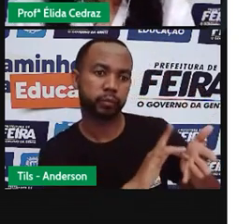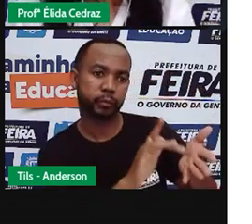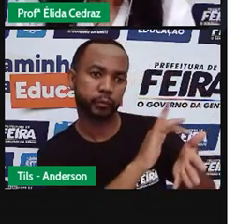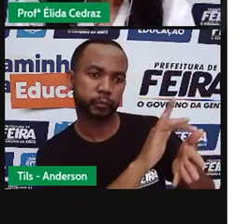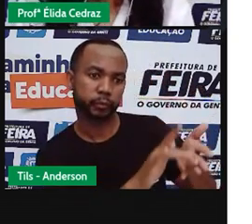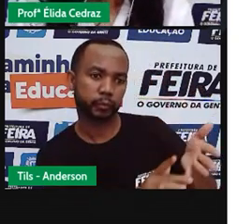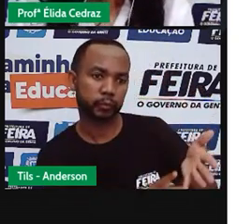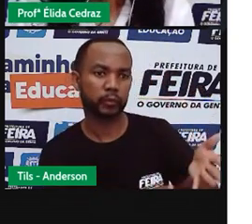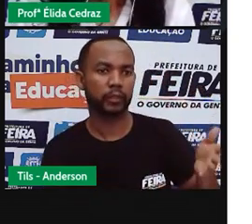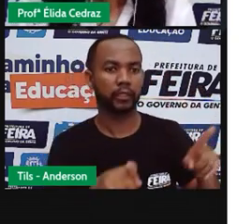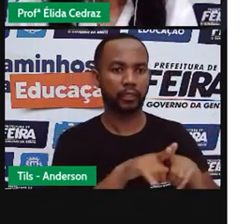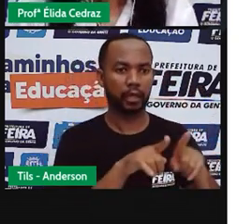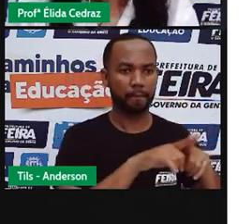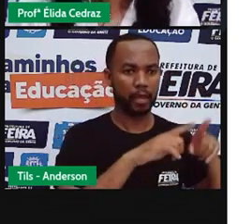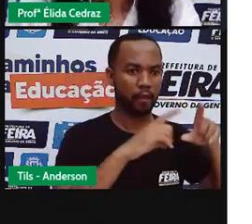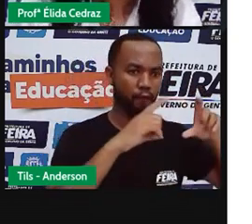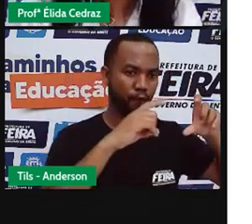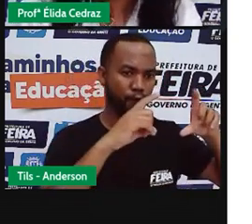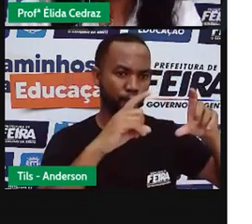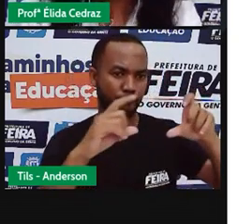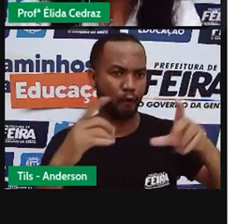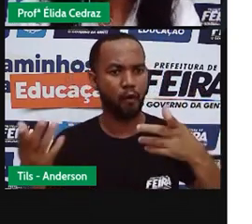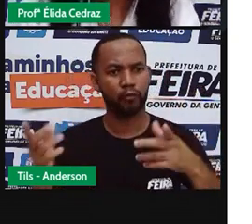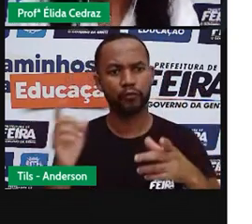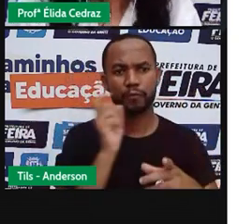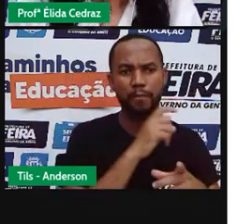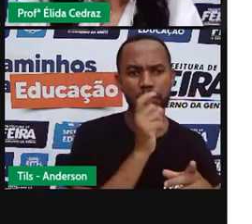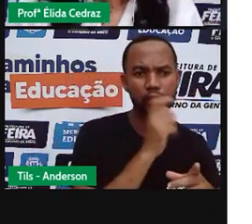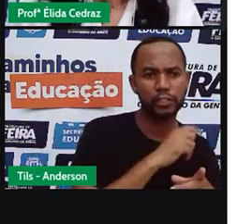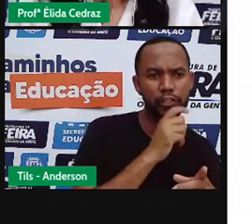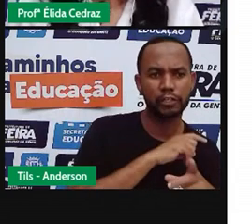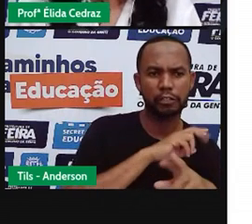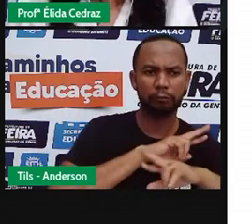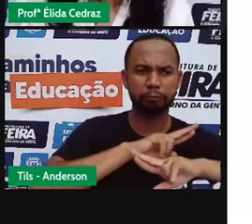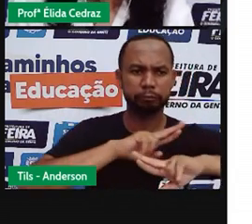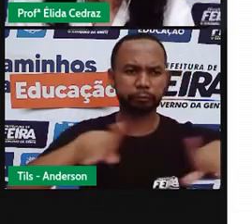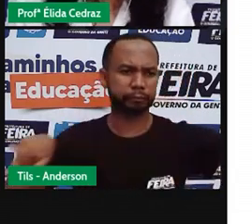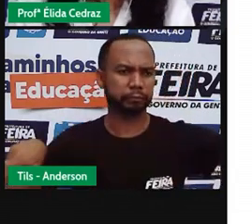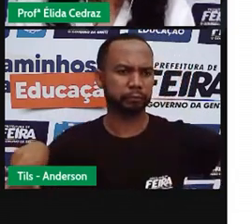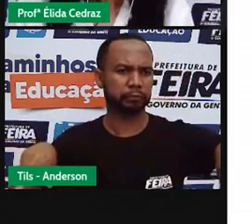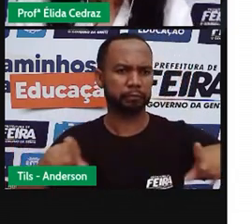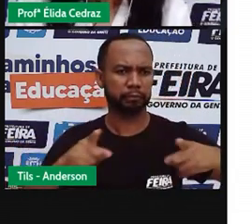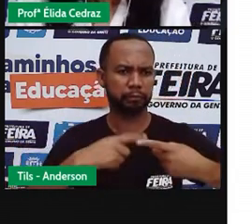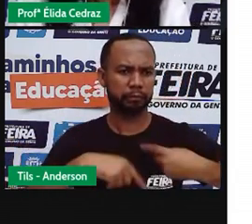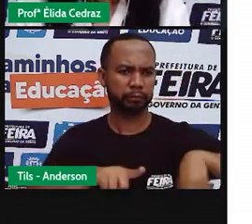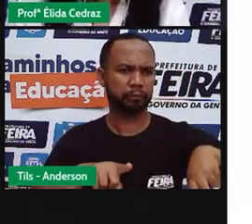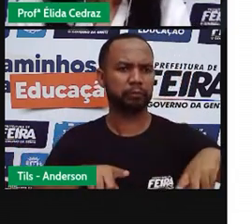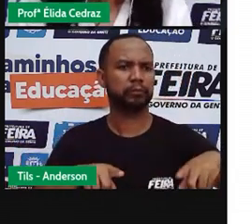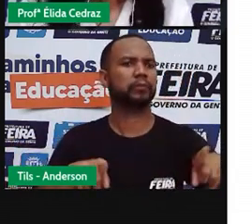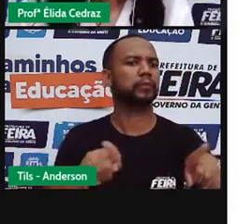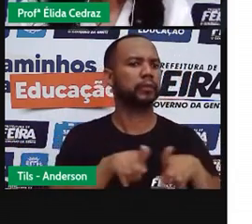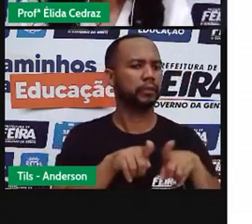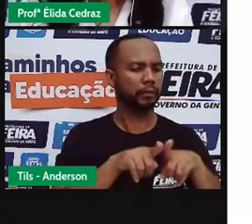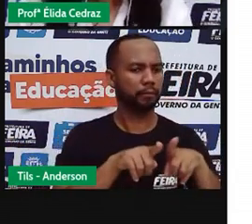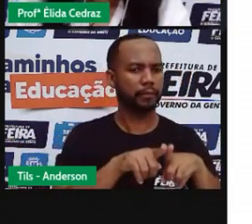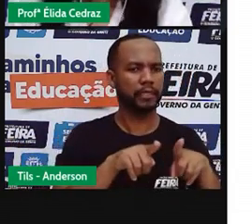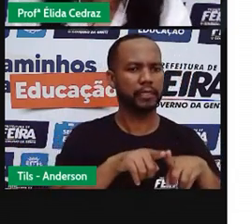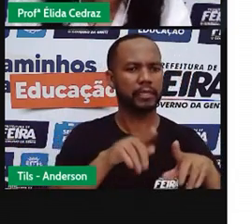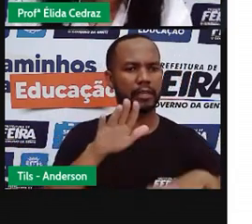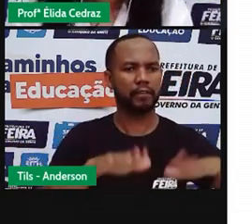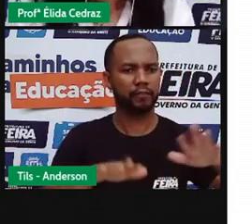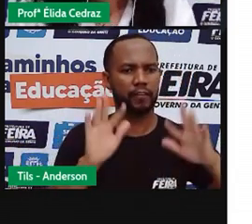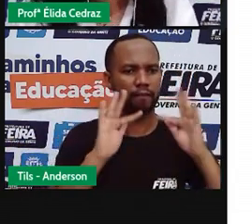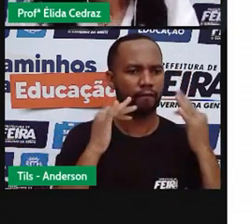a divulgação e compartilhamento de fake news e ainda o afastamento das pessoas próximas,